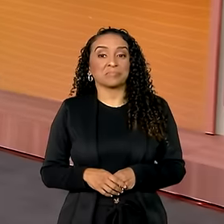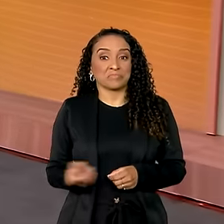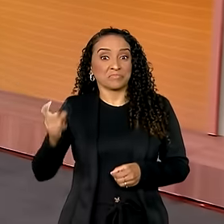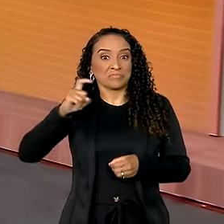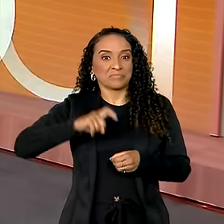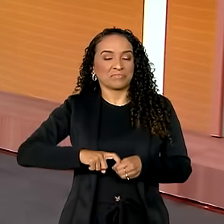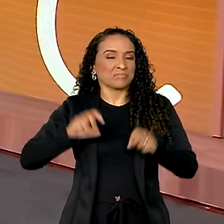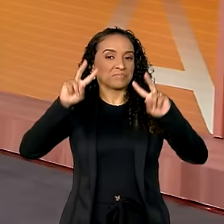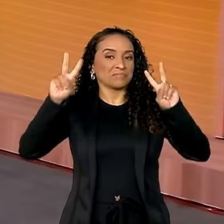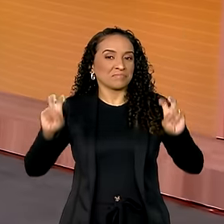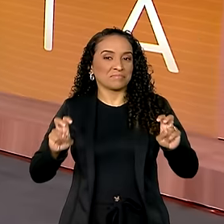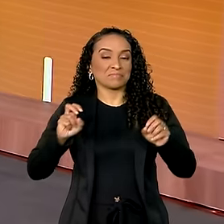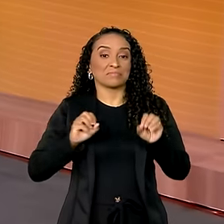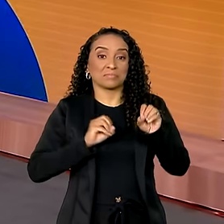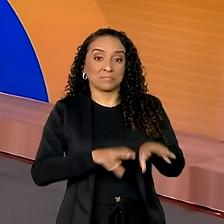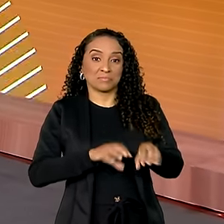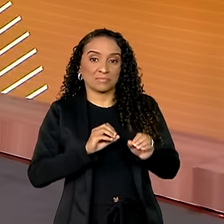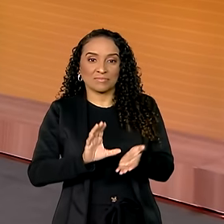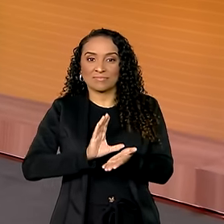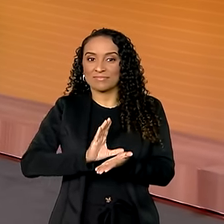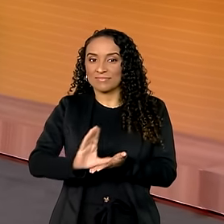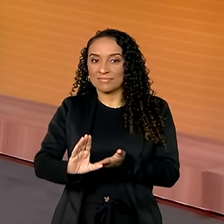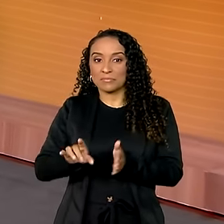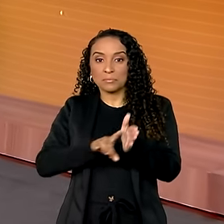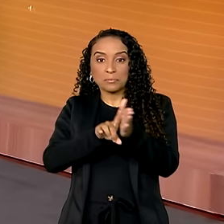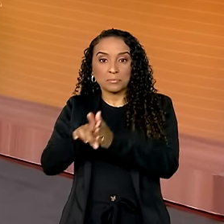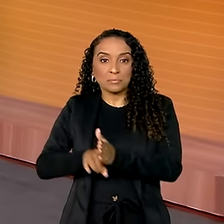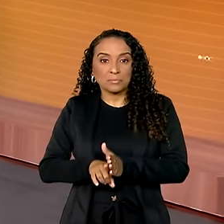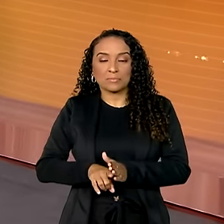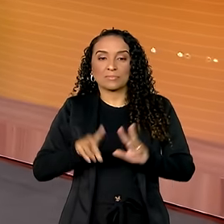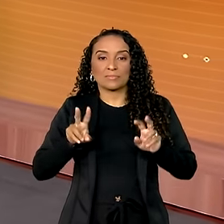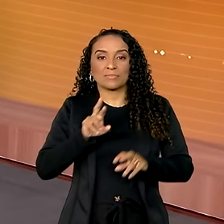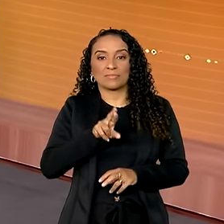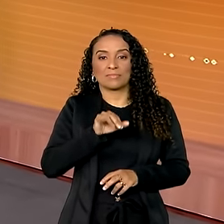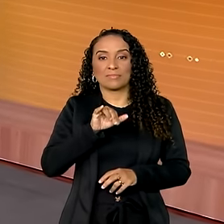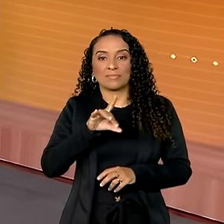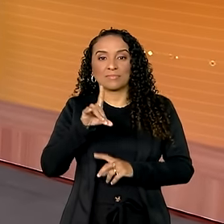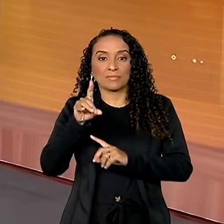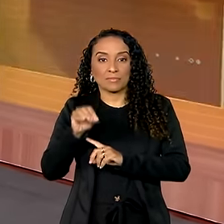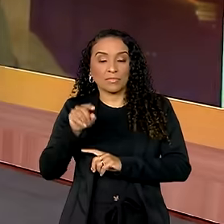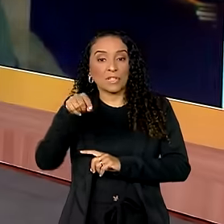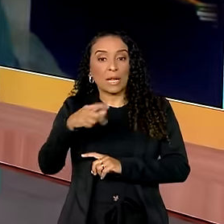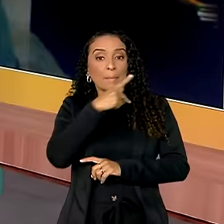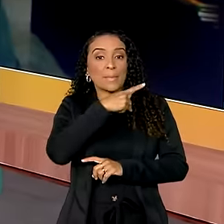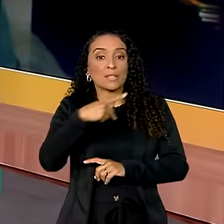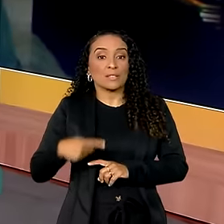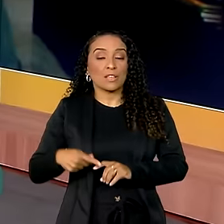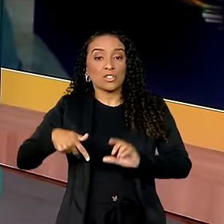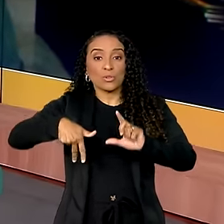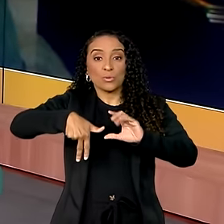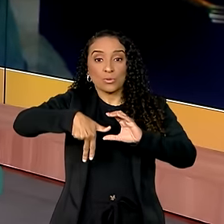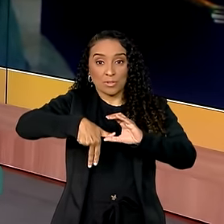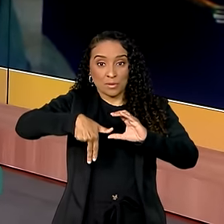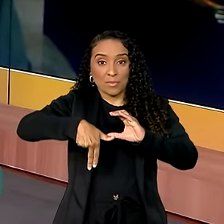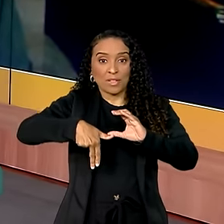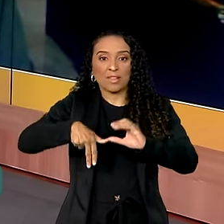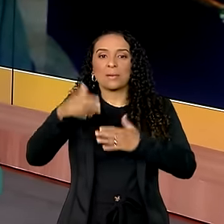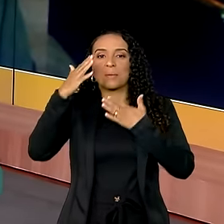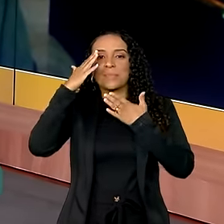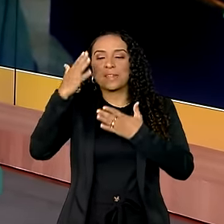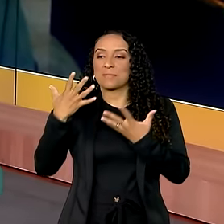Voltamos para falar sobre educação e investimentos em pesquisa com Ricardo Galvão, que é presidente do CNPq.